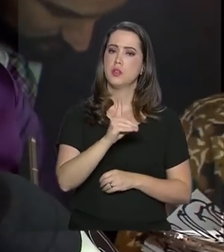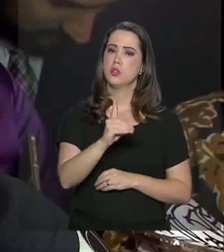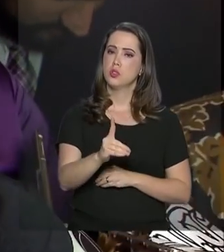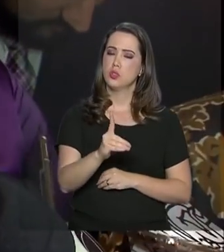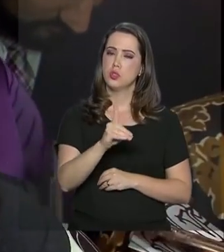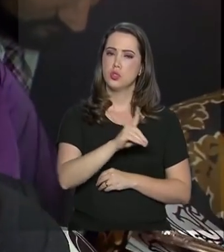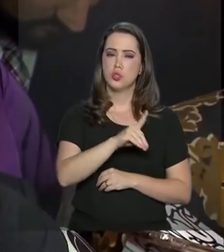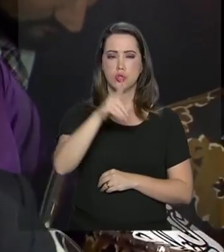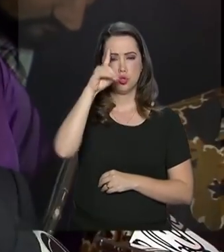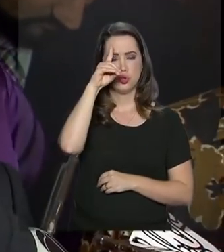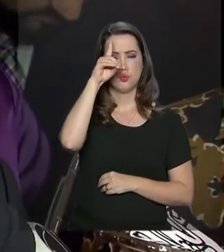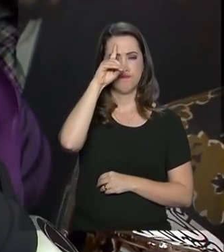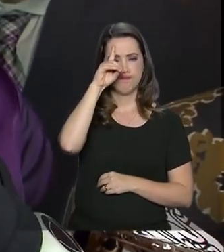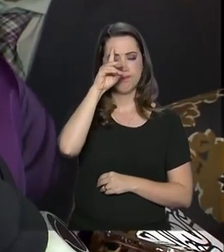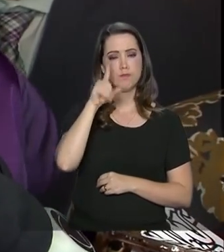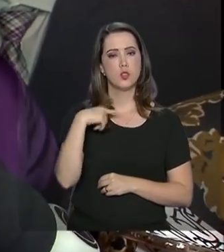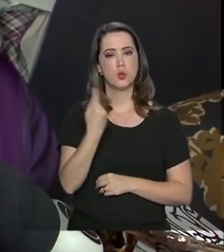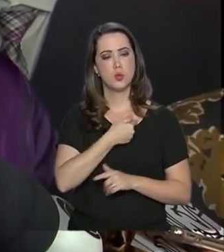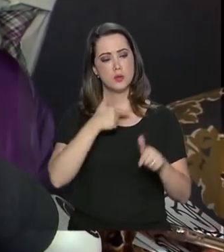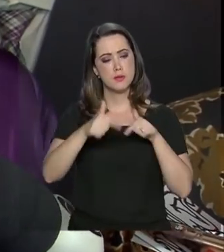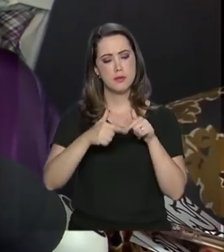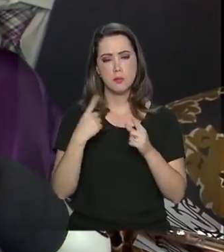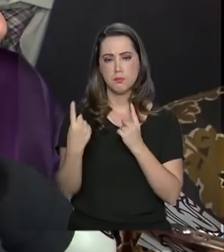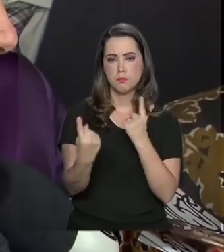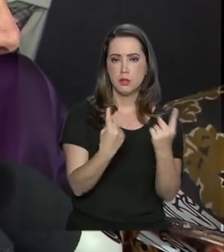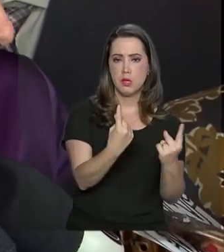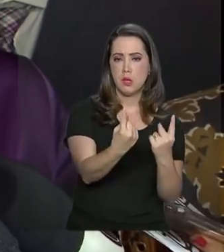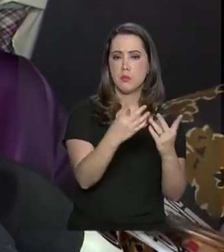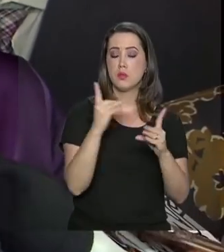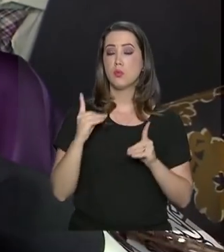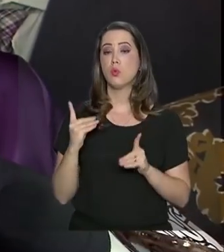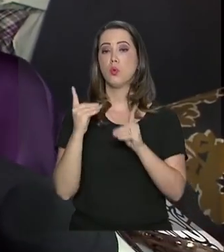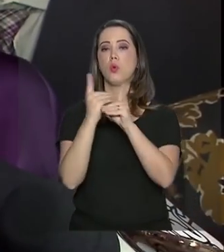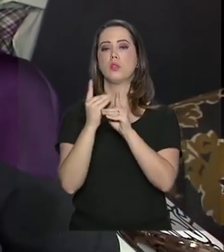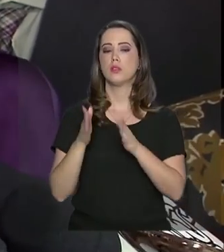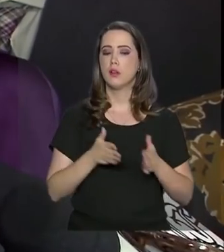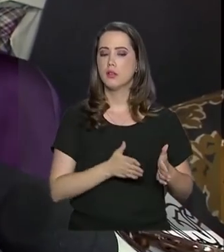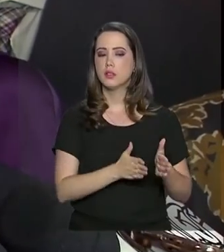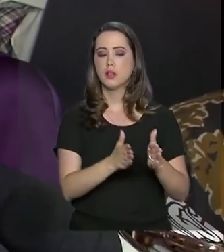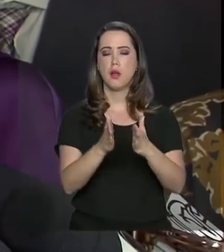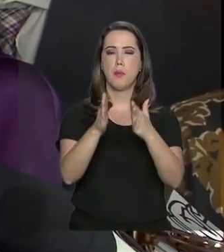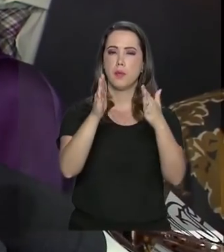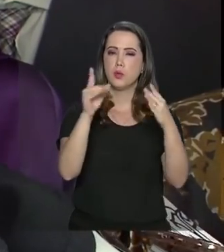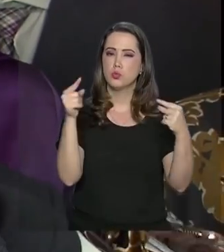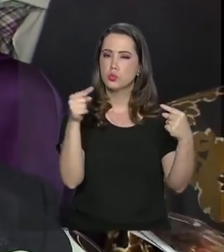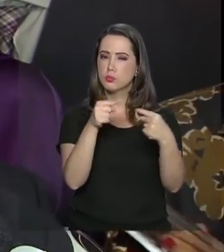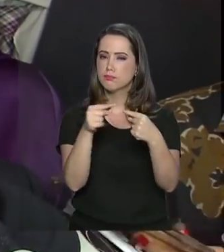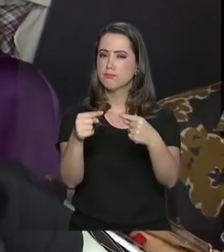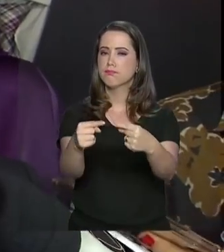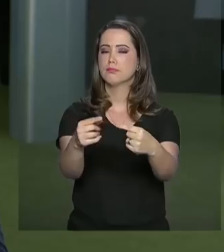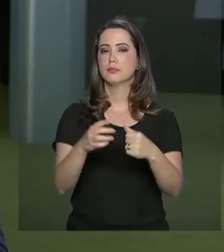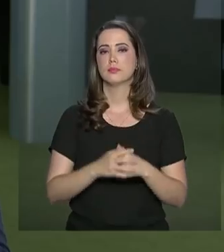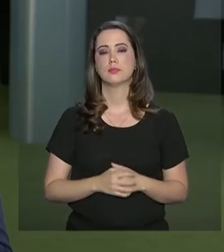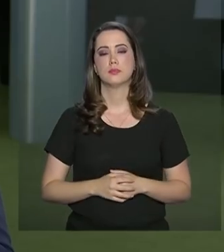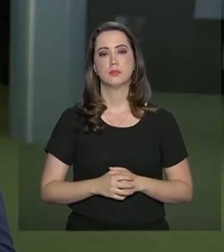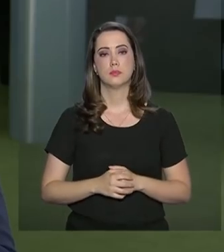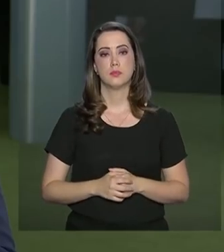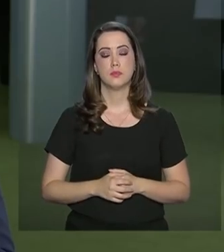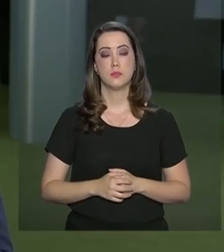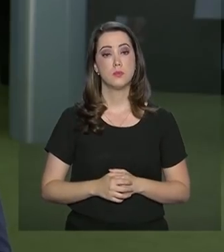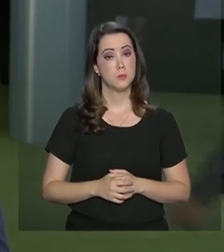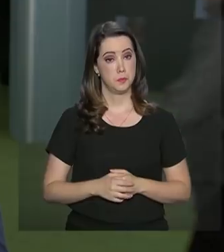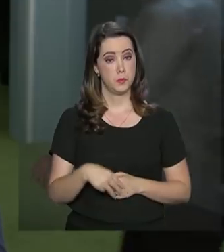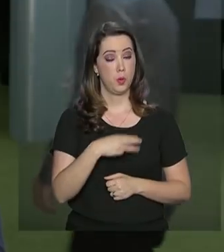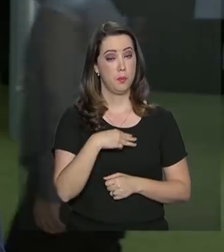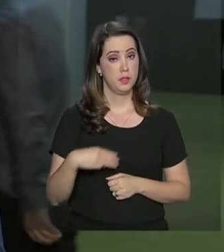nesse exercício de todos, de poder encontrar caminhos de entendimento. O ministro da Casa